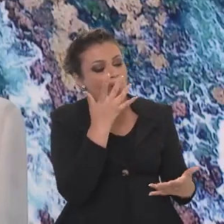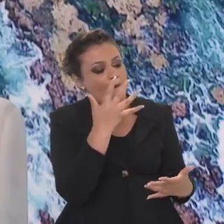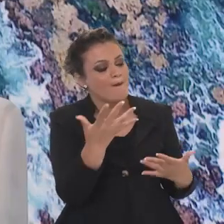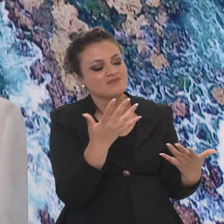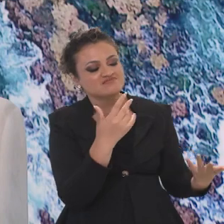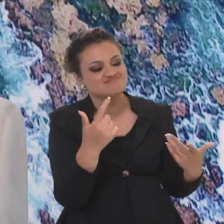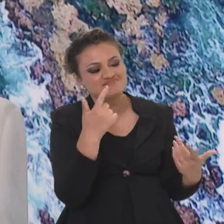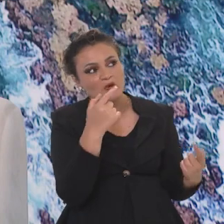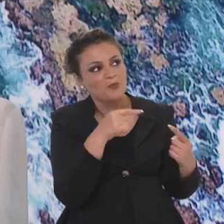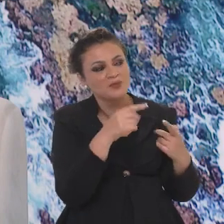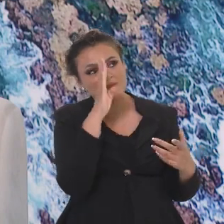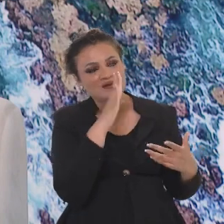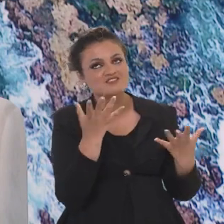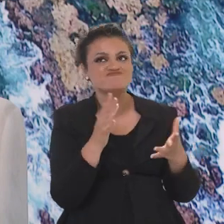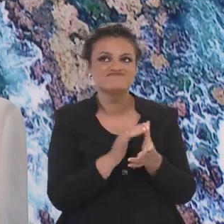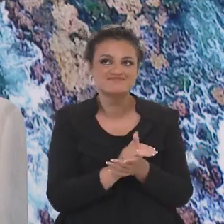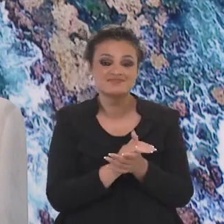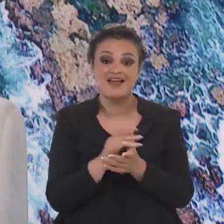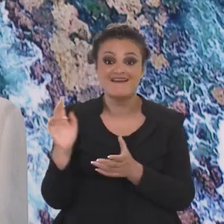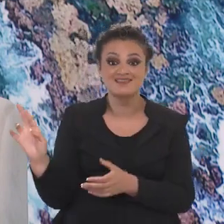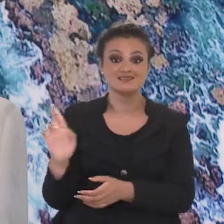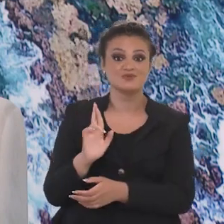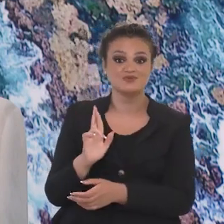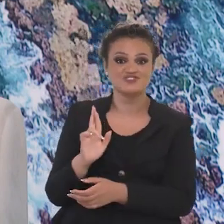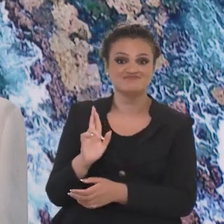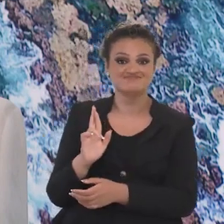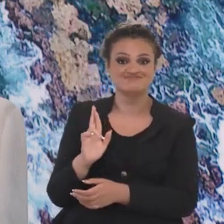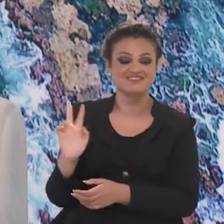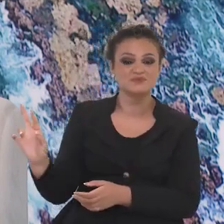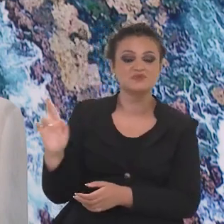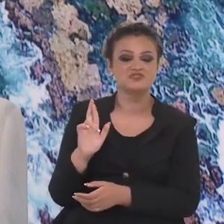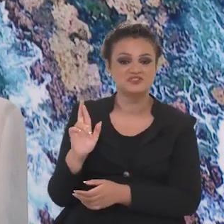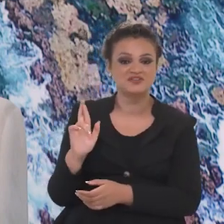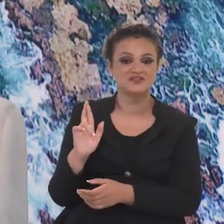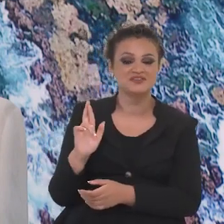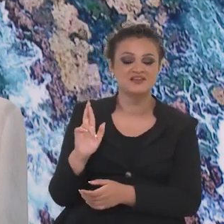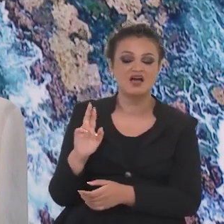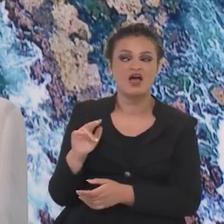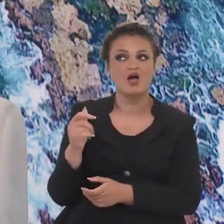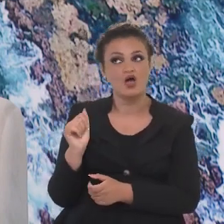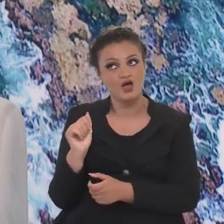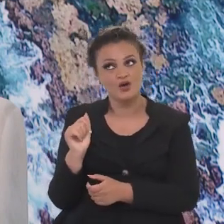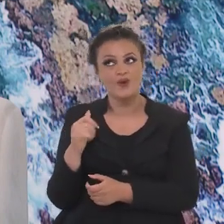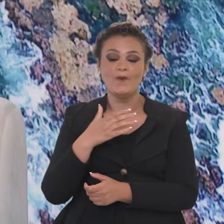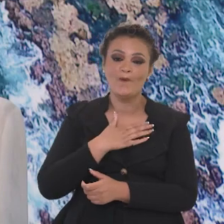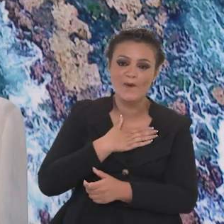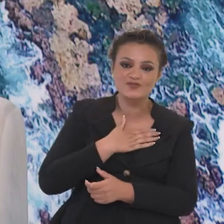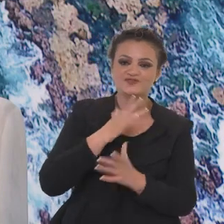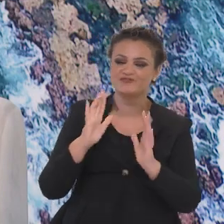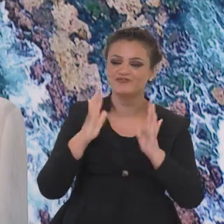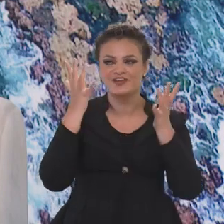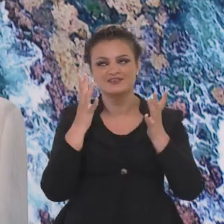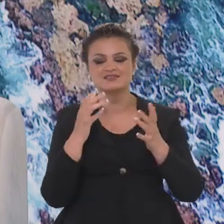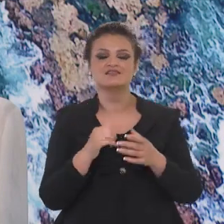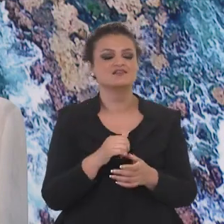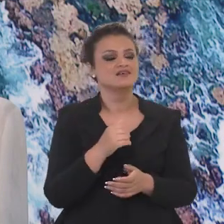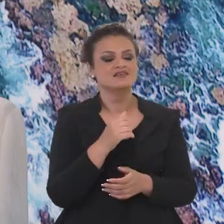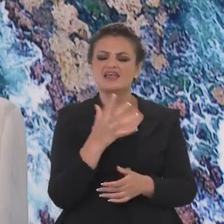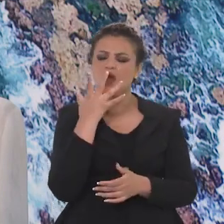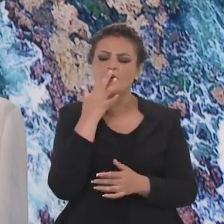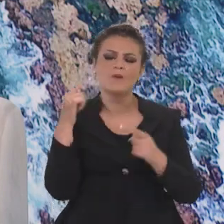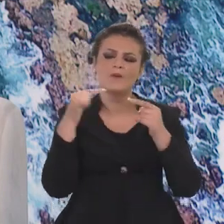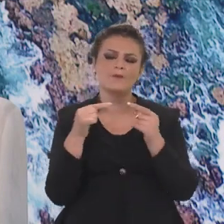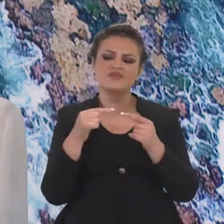do Brasil e a que cor você identifica o que você mais gostou? Então, um estrangeiro que visitava o Brasil dizia, olha, eu gostei das